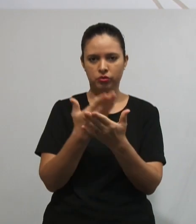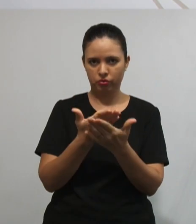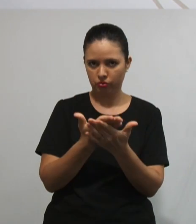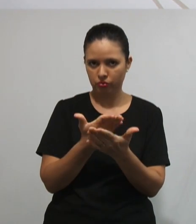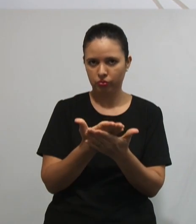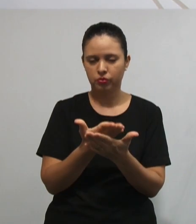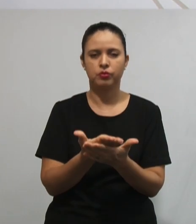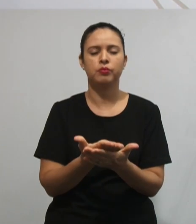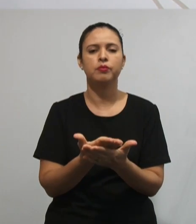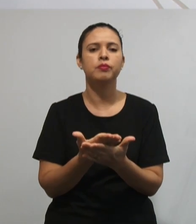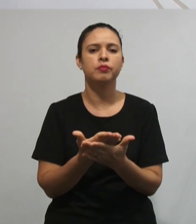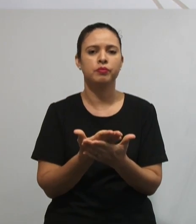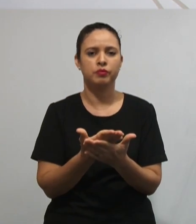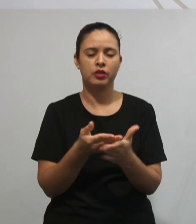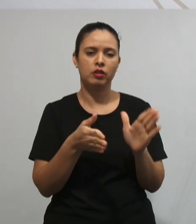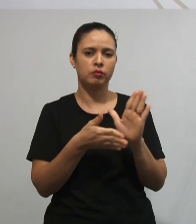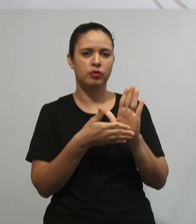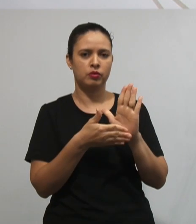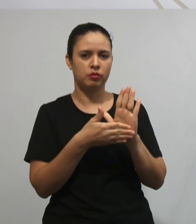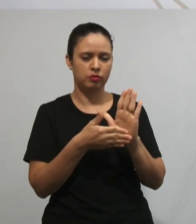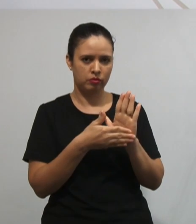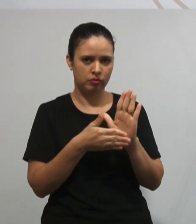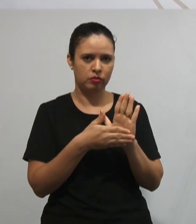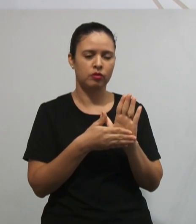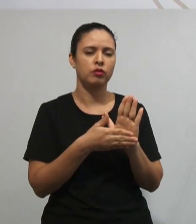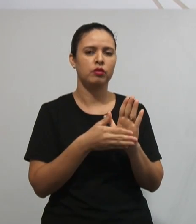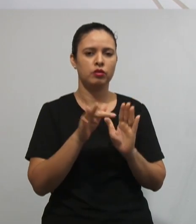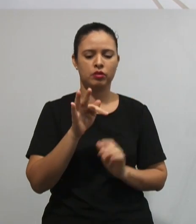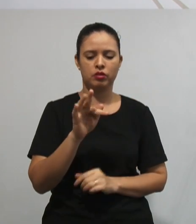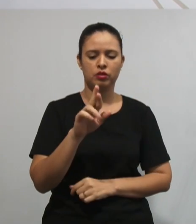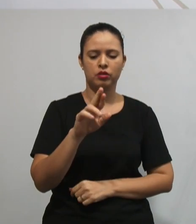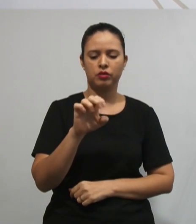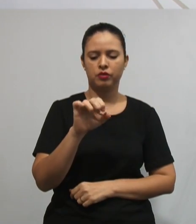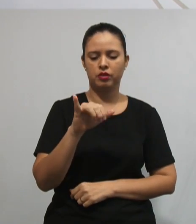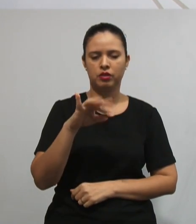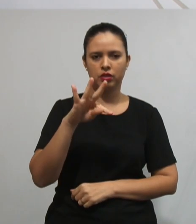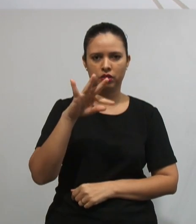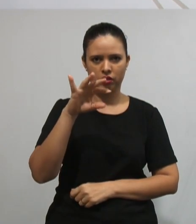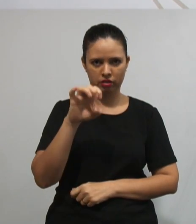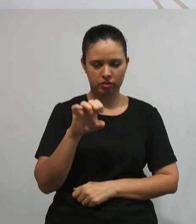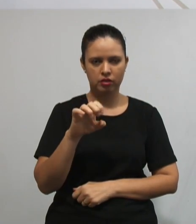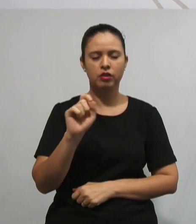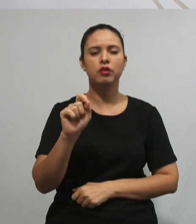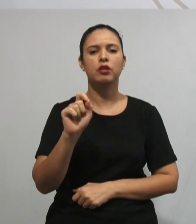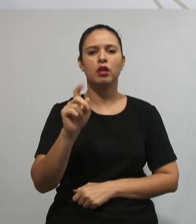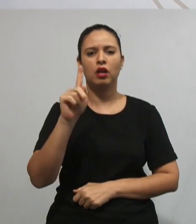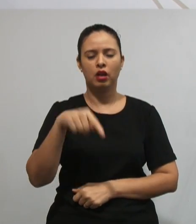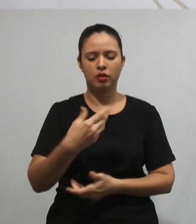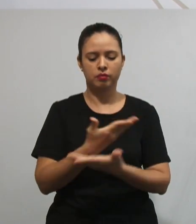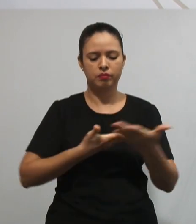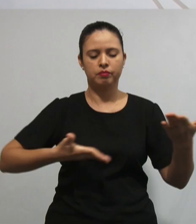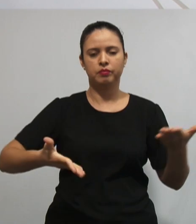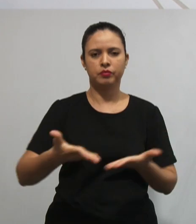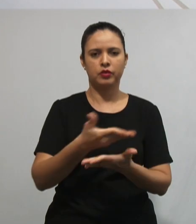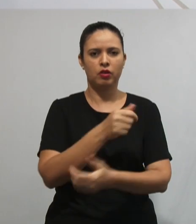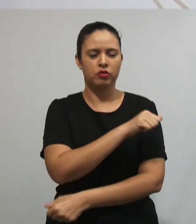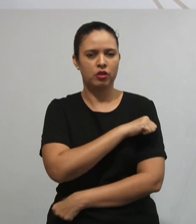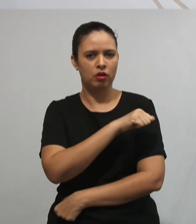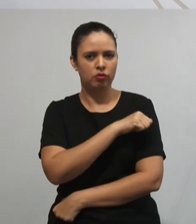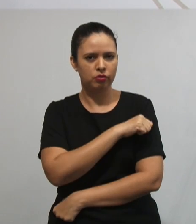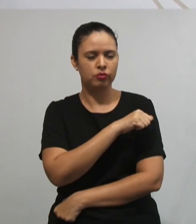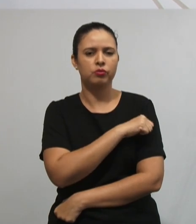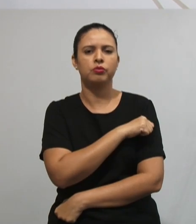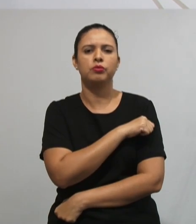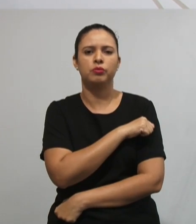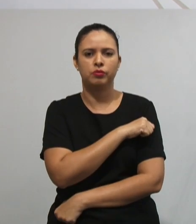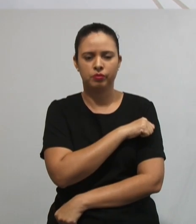nessa proposta do Frenet, é uma sala de aula de cooperação, Os alunos, eles são solidários uns